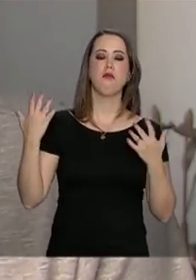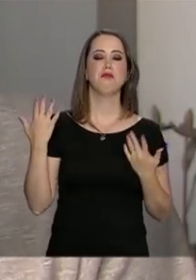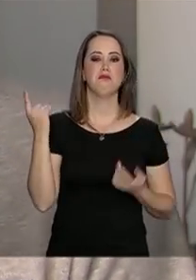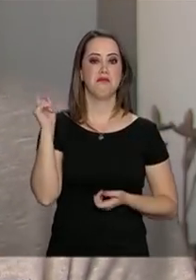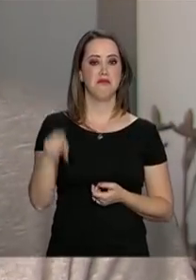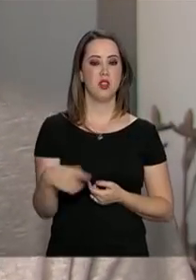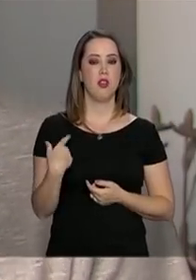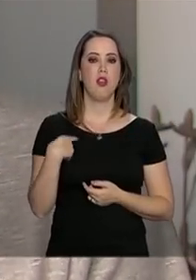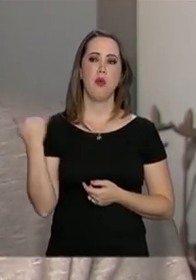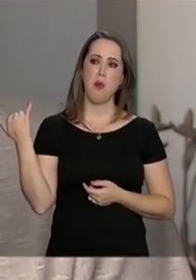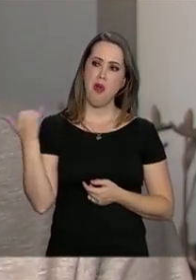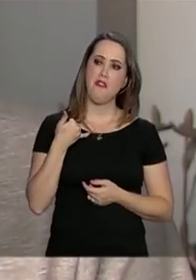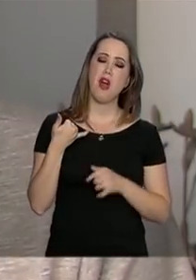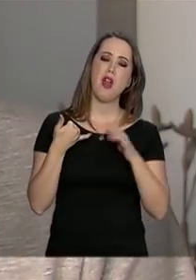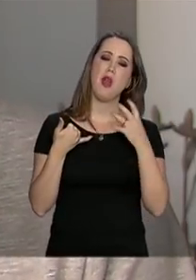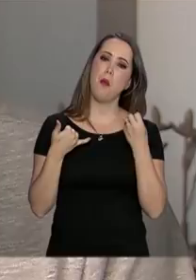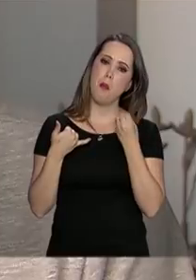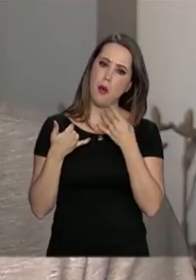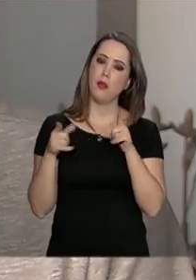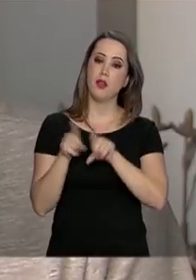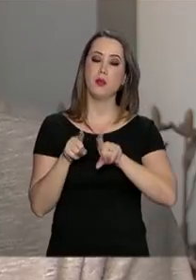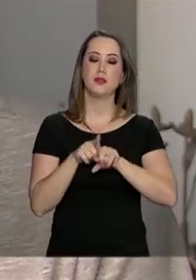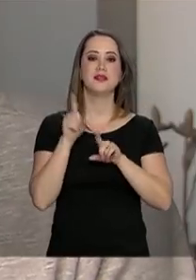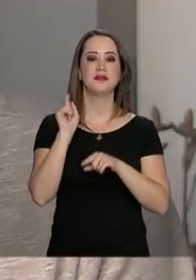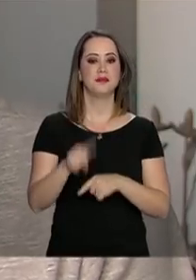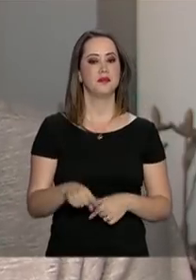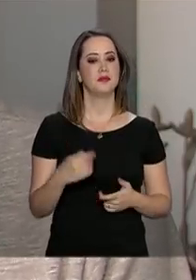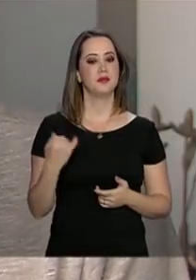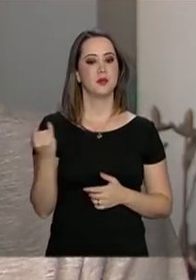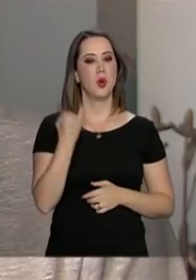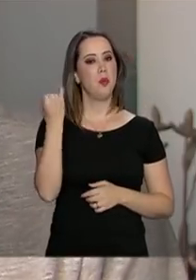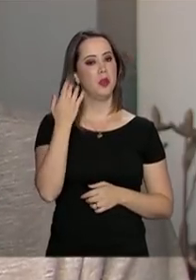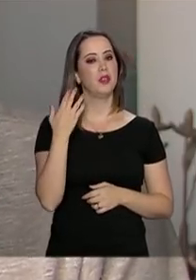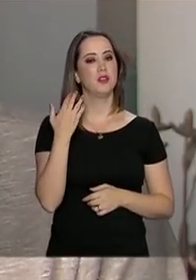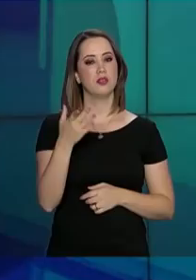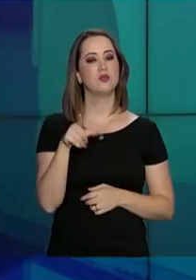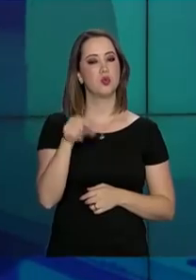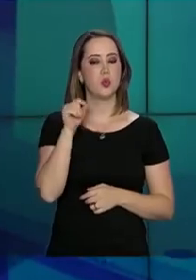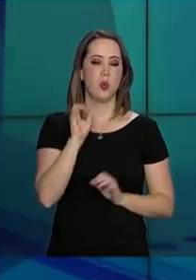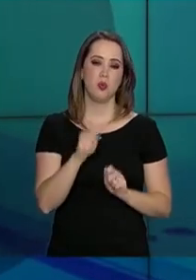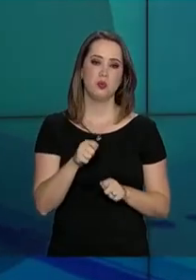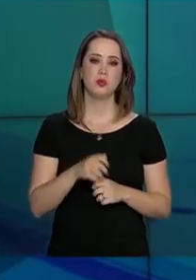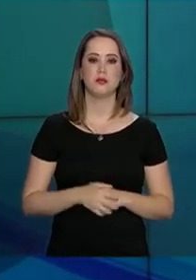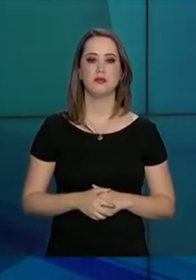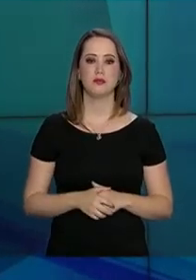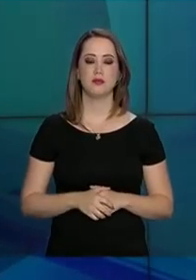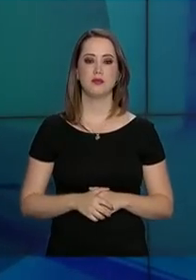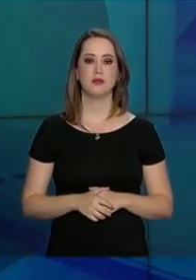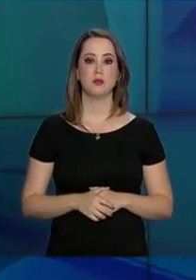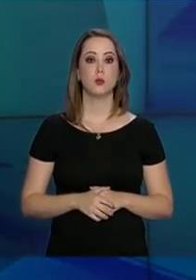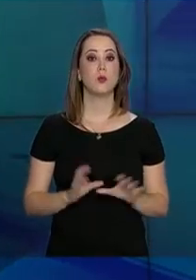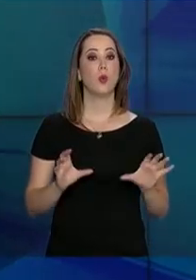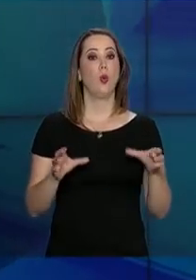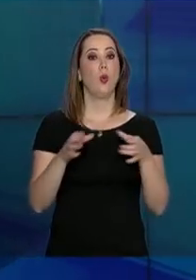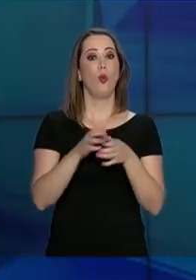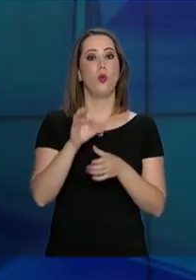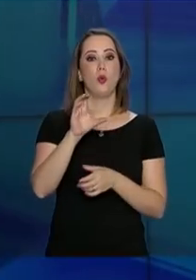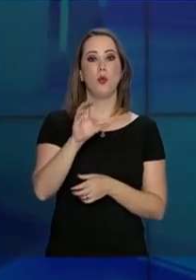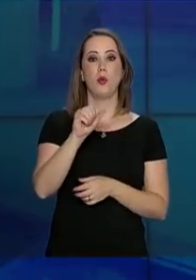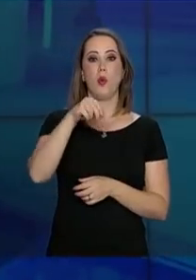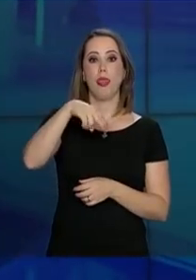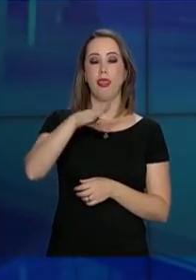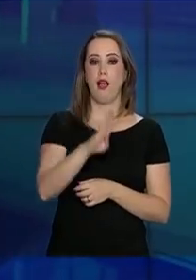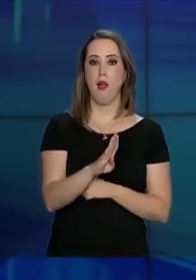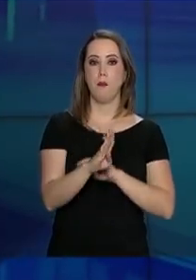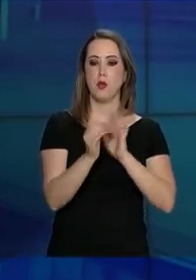E pelo que me falam é bom também. Então, acho que seria uma opção, sabe? A Companhia Nacional de Abastecimento